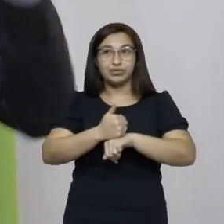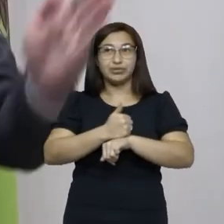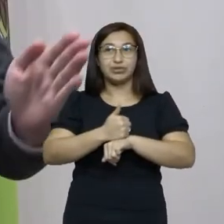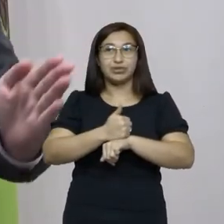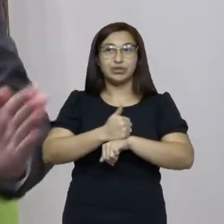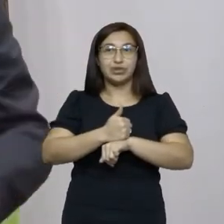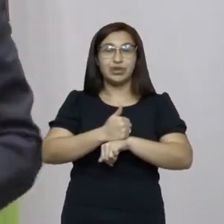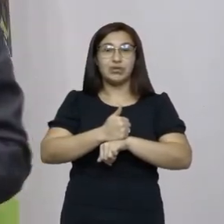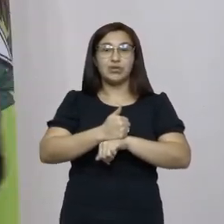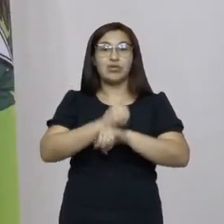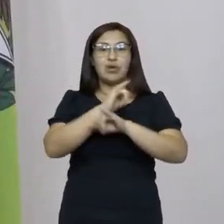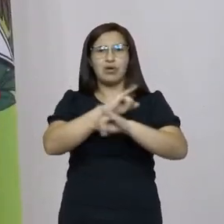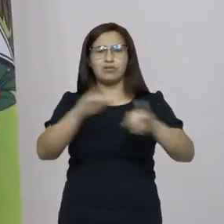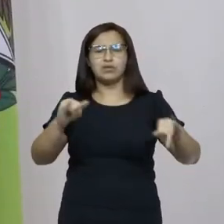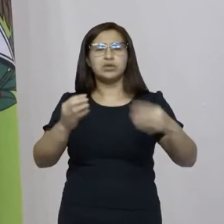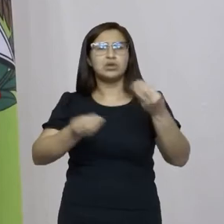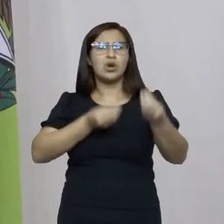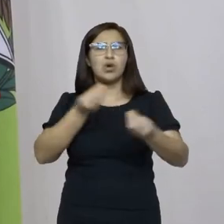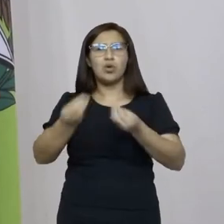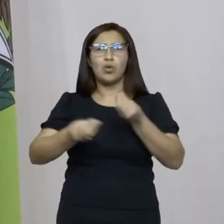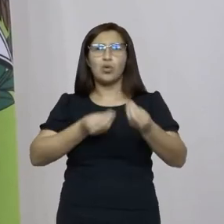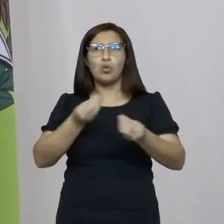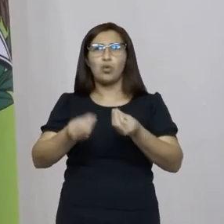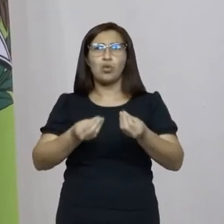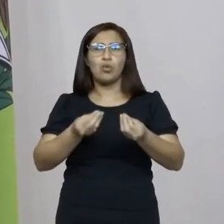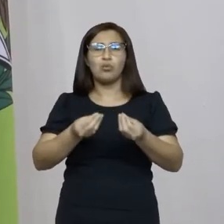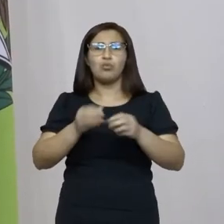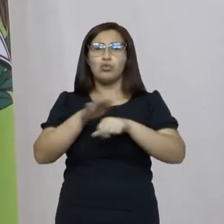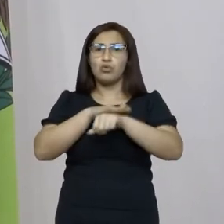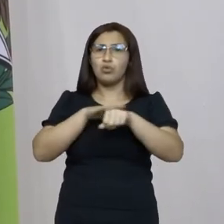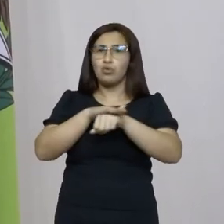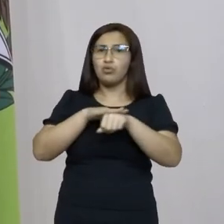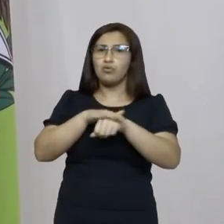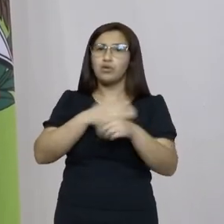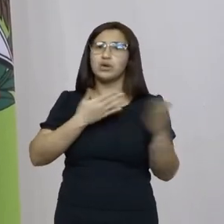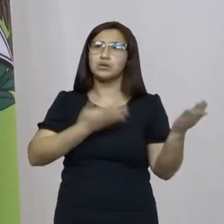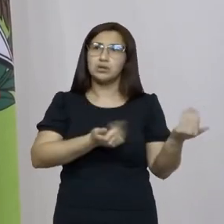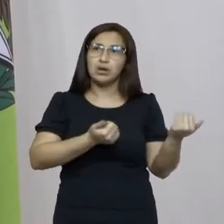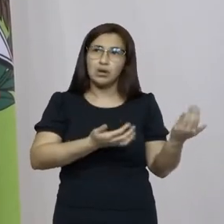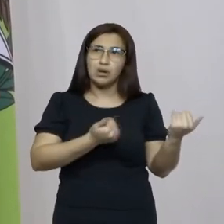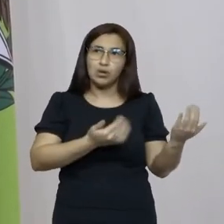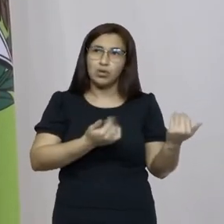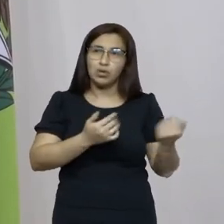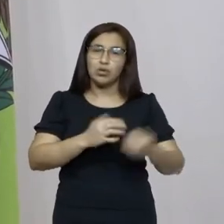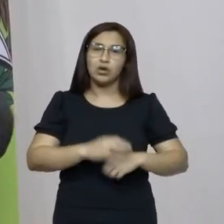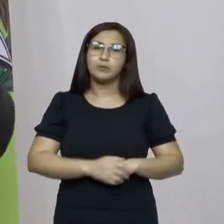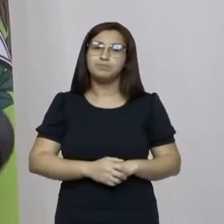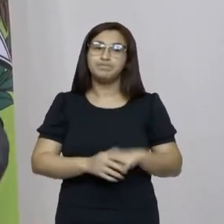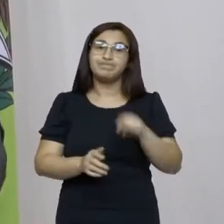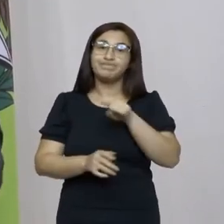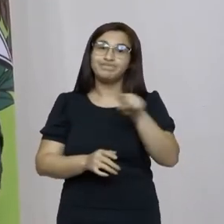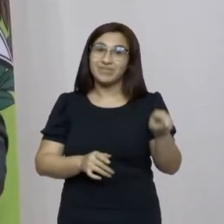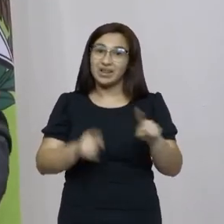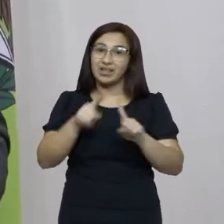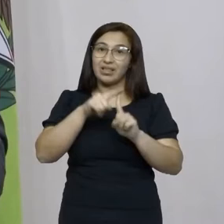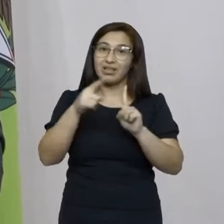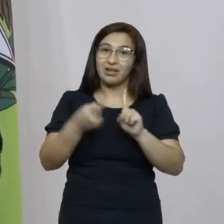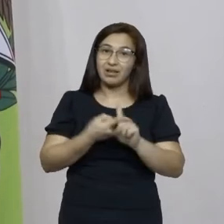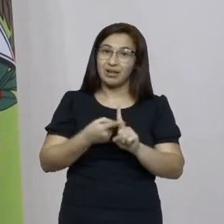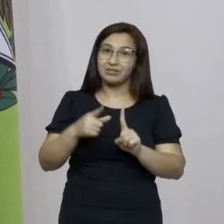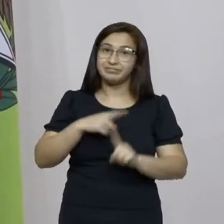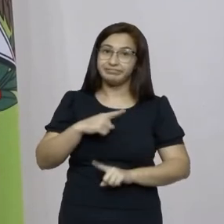dizerem como falar com as adolescentes que estão grávidas